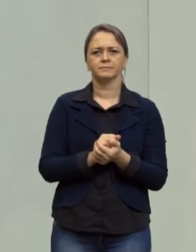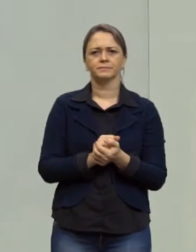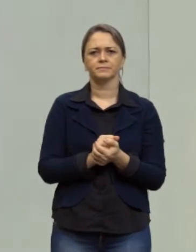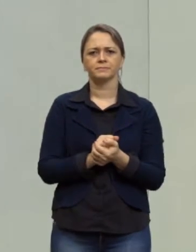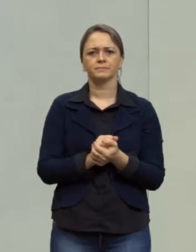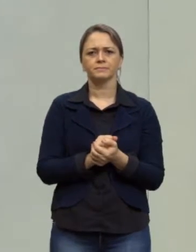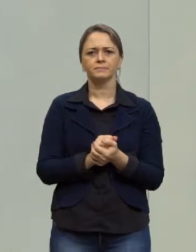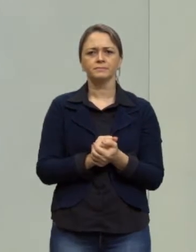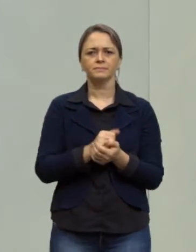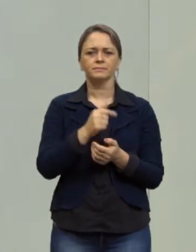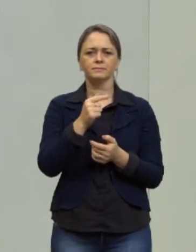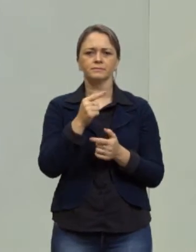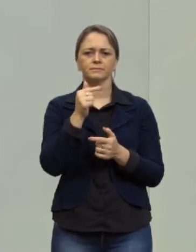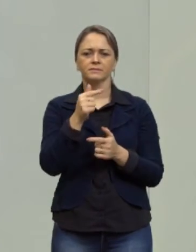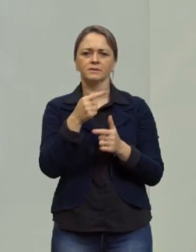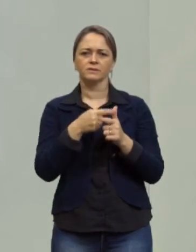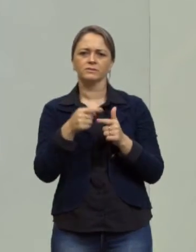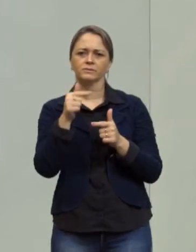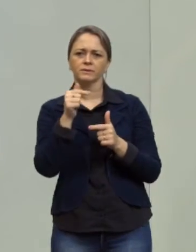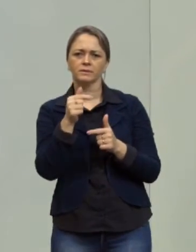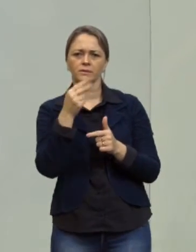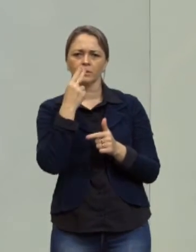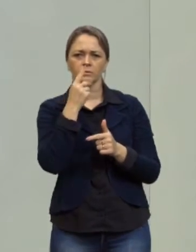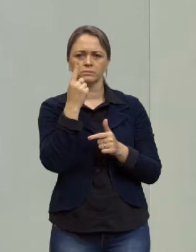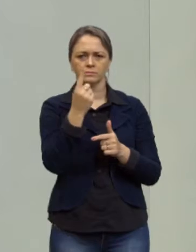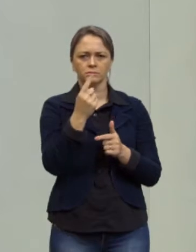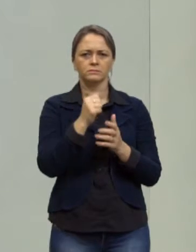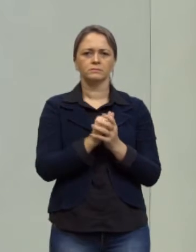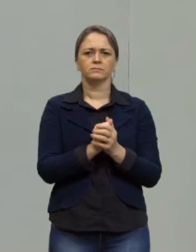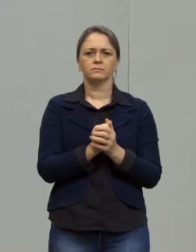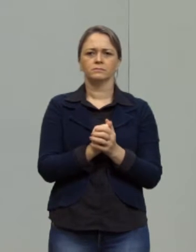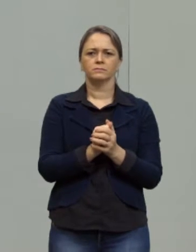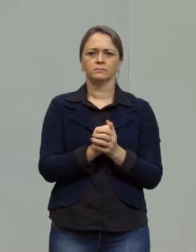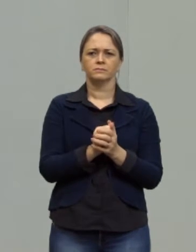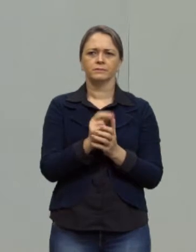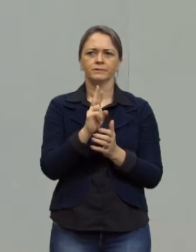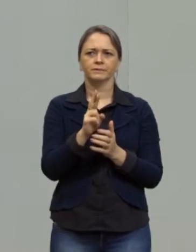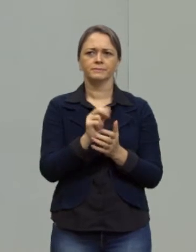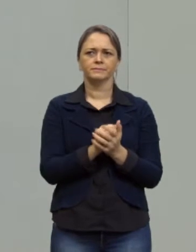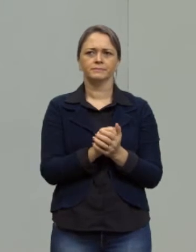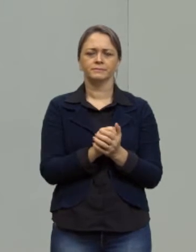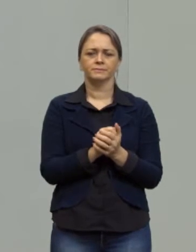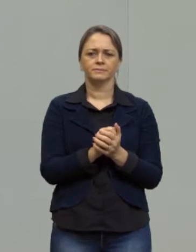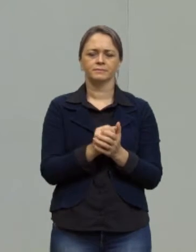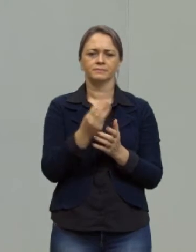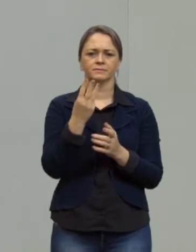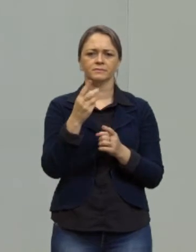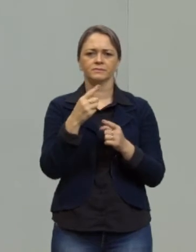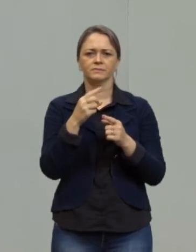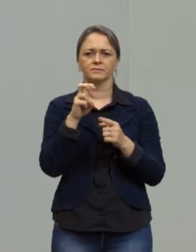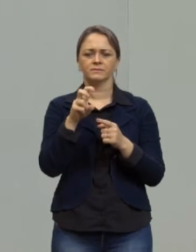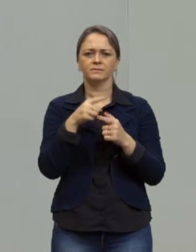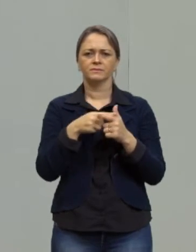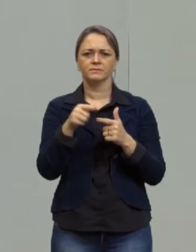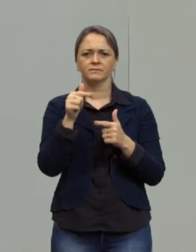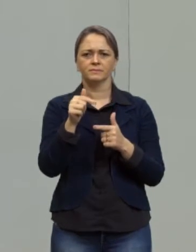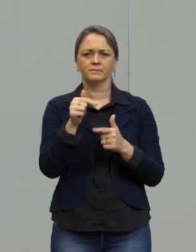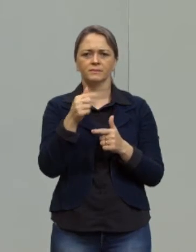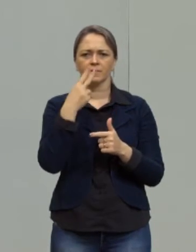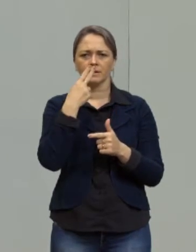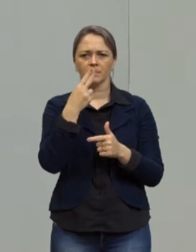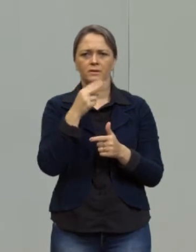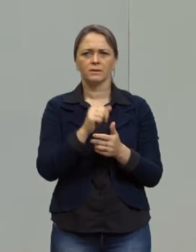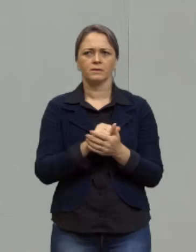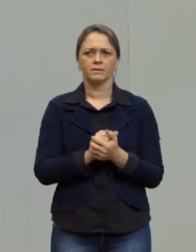então sete dividido por sete um R trinta e cinco dividido por sete